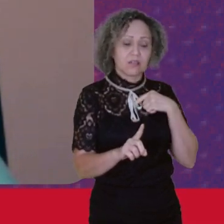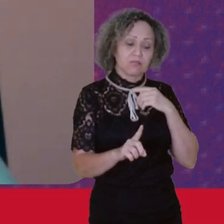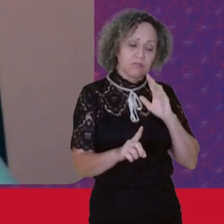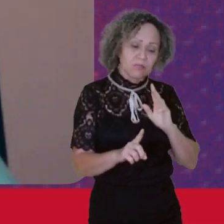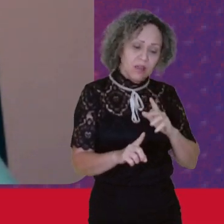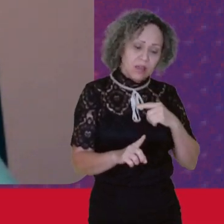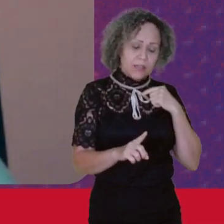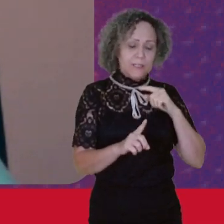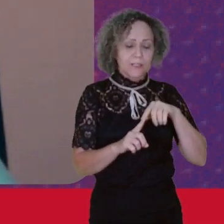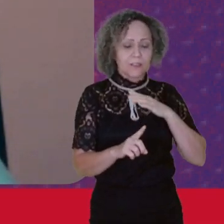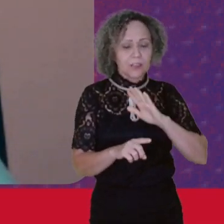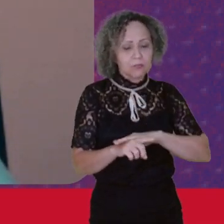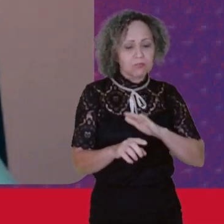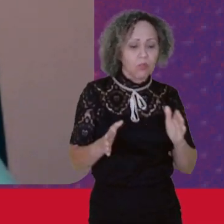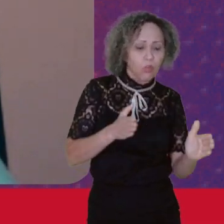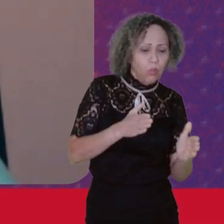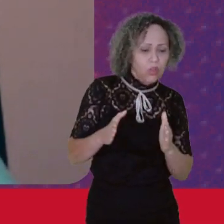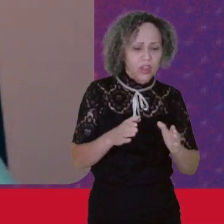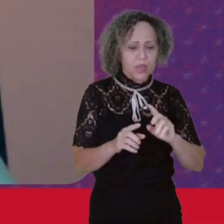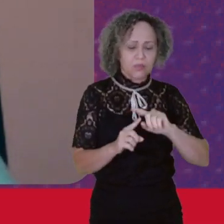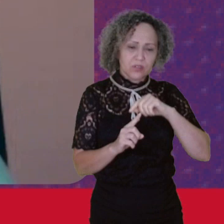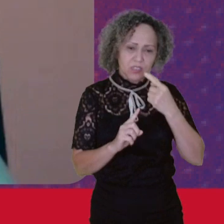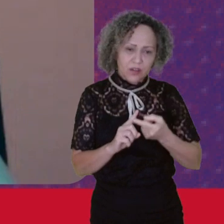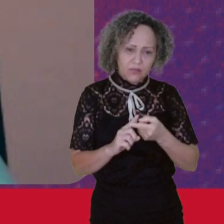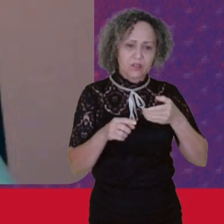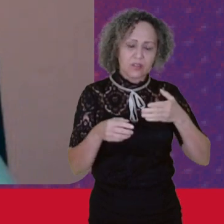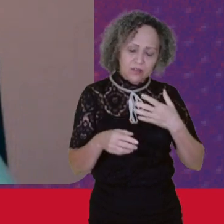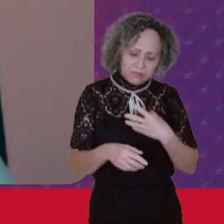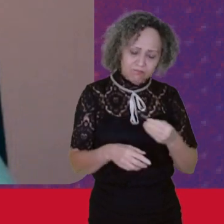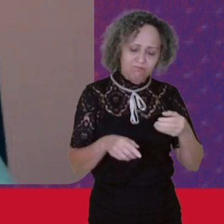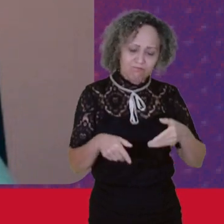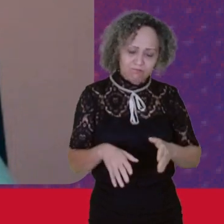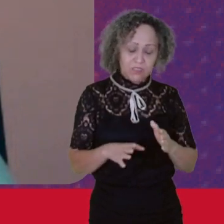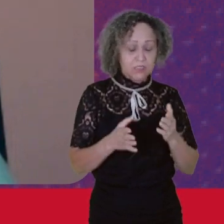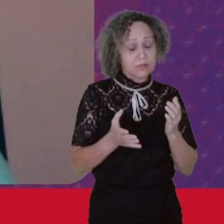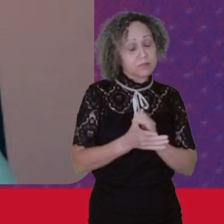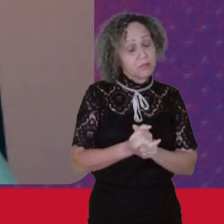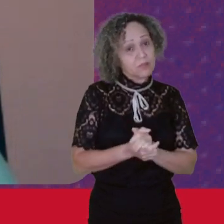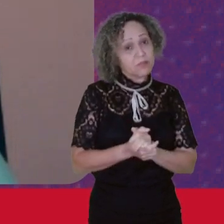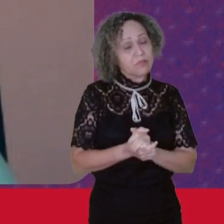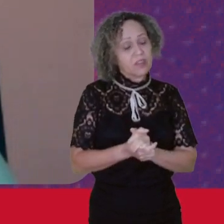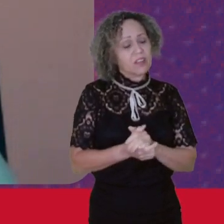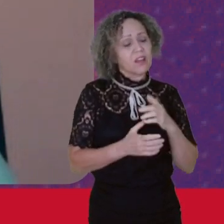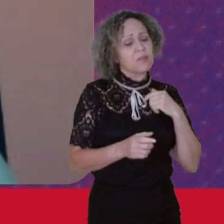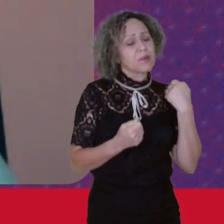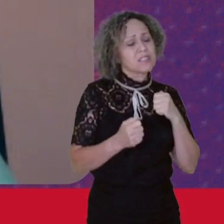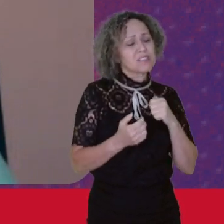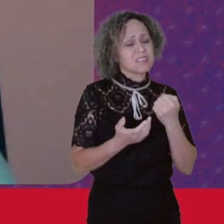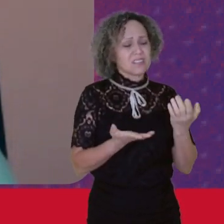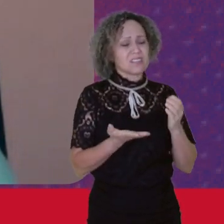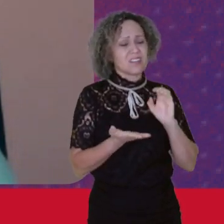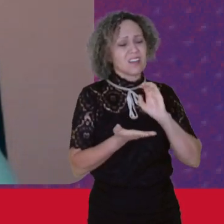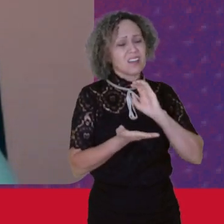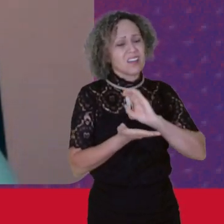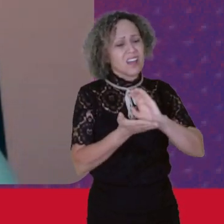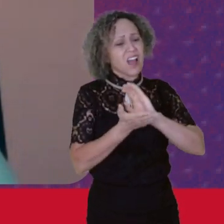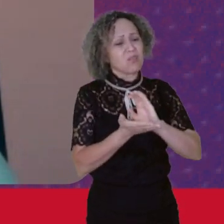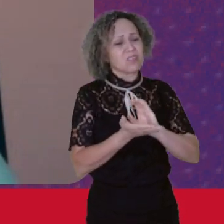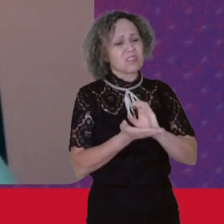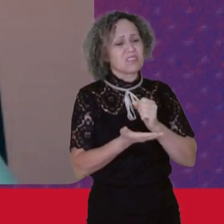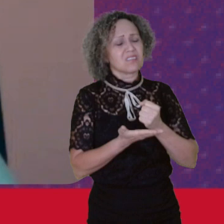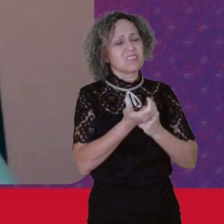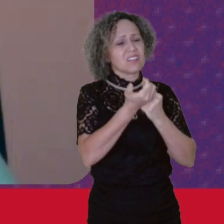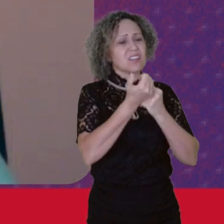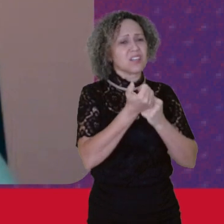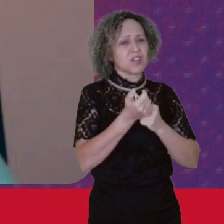Né É Referência Para o auxílio Maternidade É referência Para A cesta